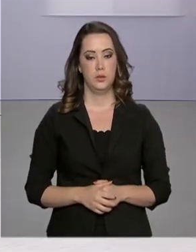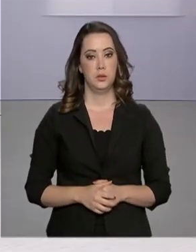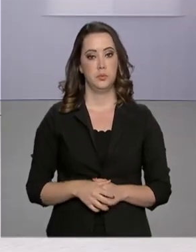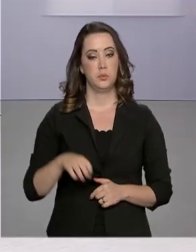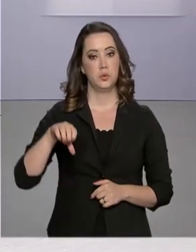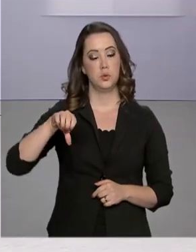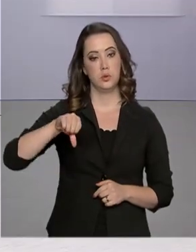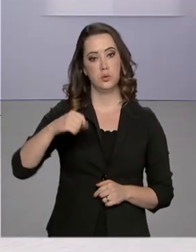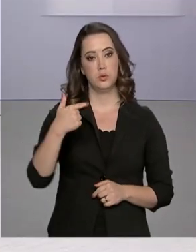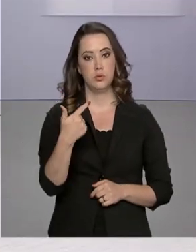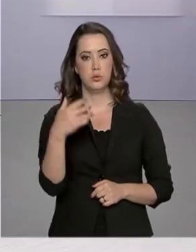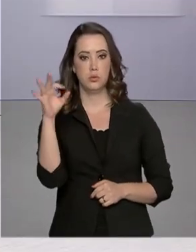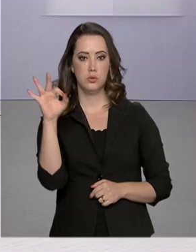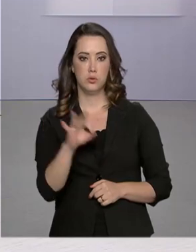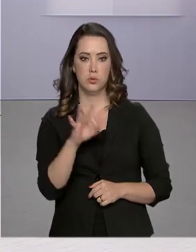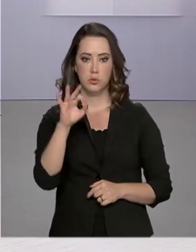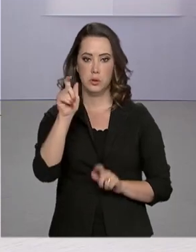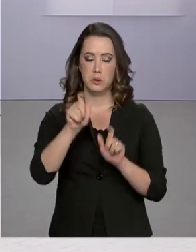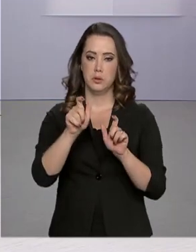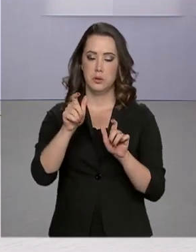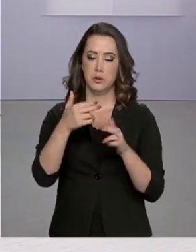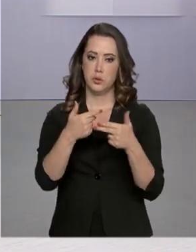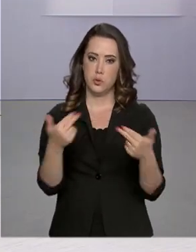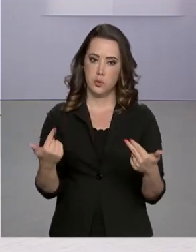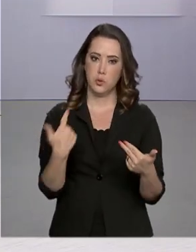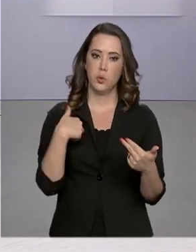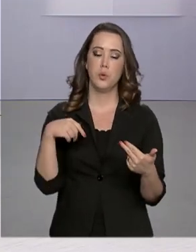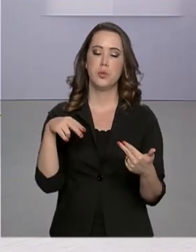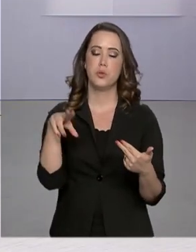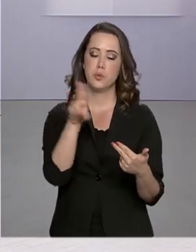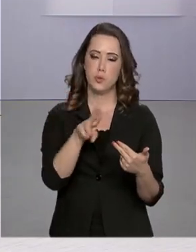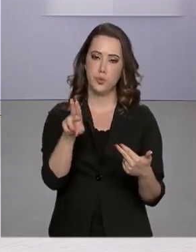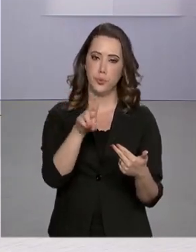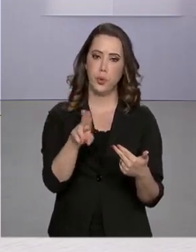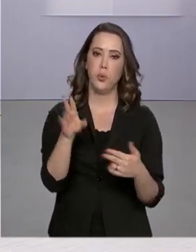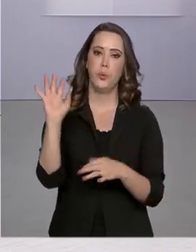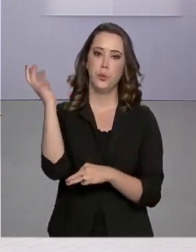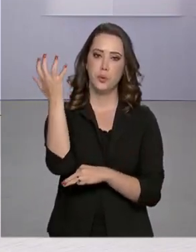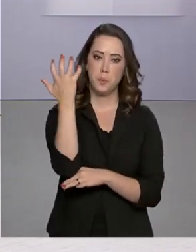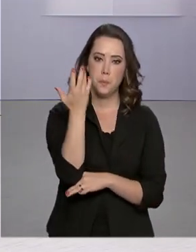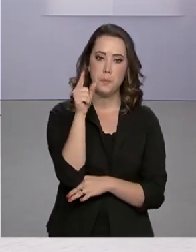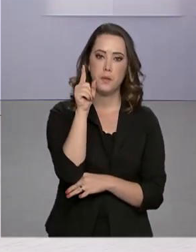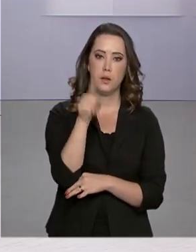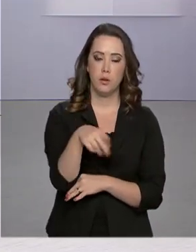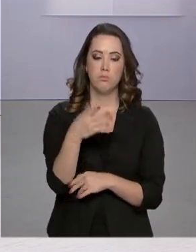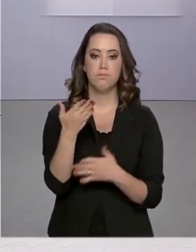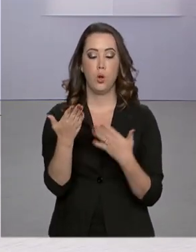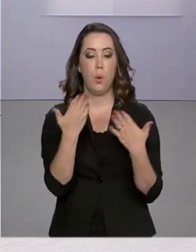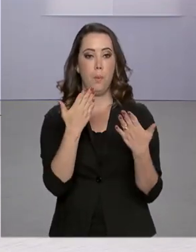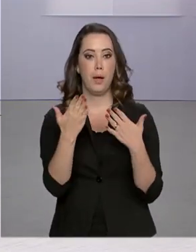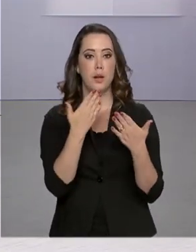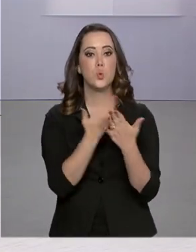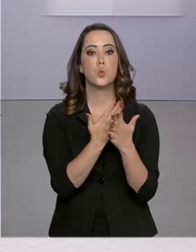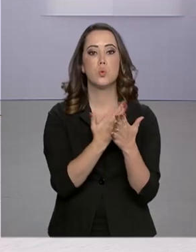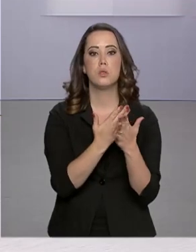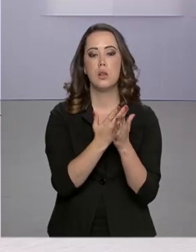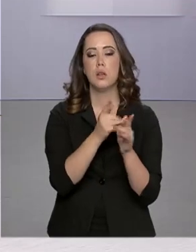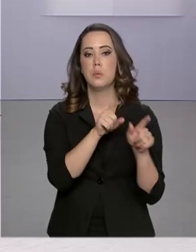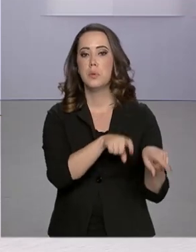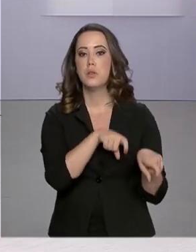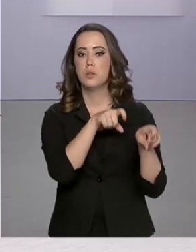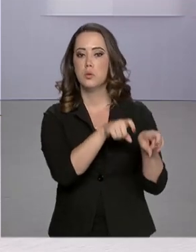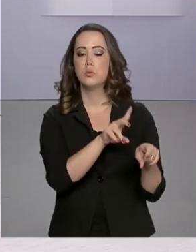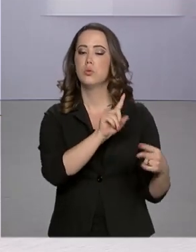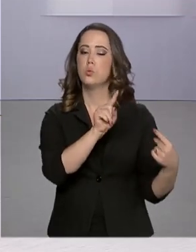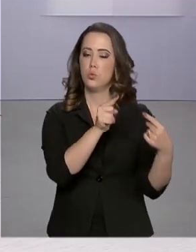92% dos produtos de origem vegetal analisados pelo Ministério da Agricultura estão dentro do nível de